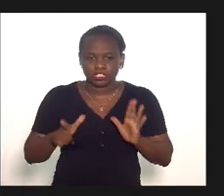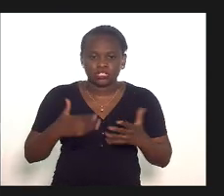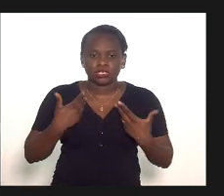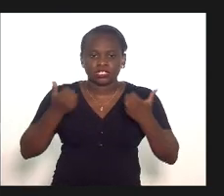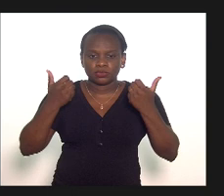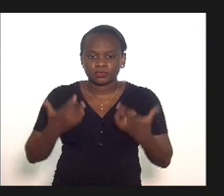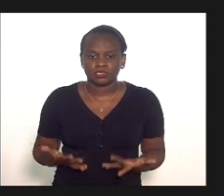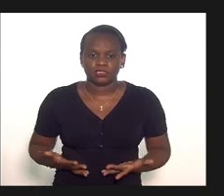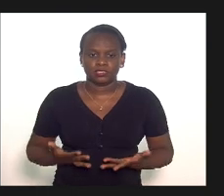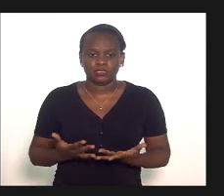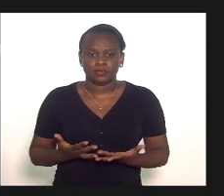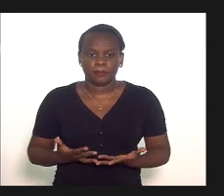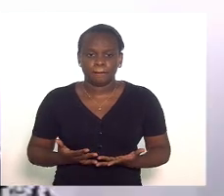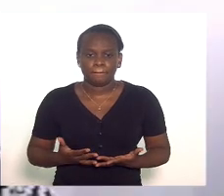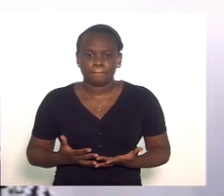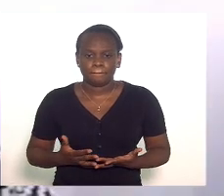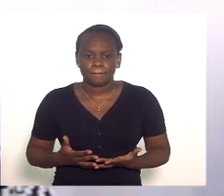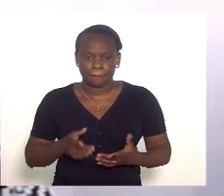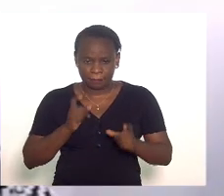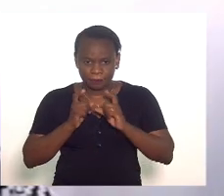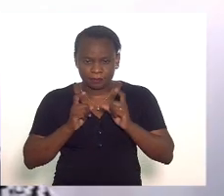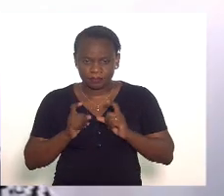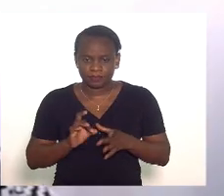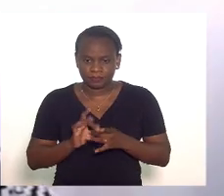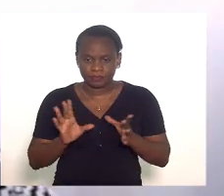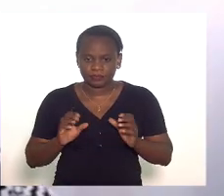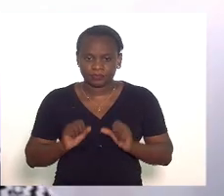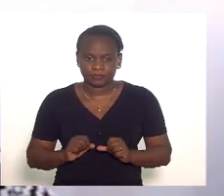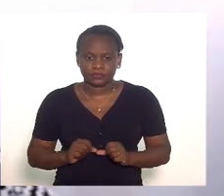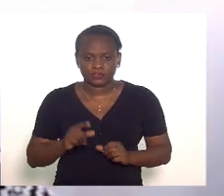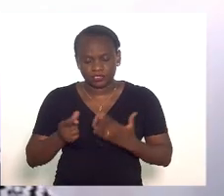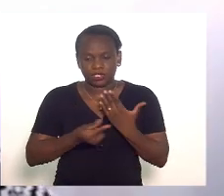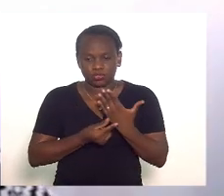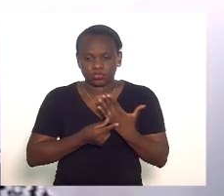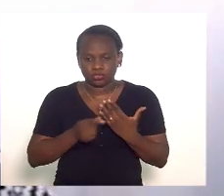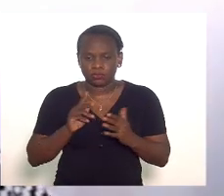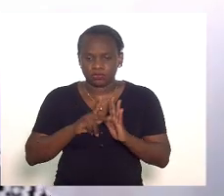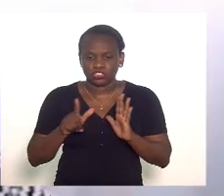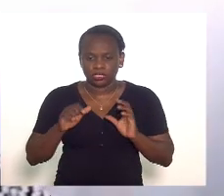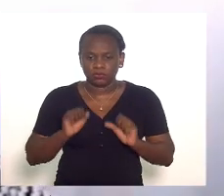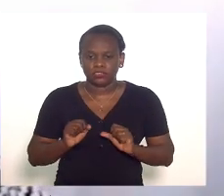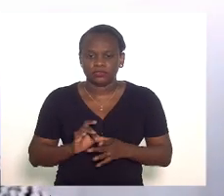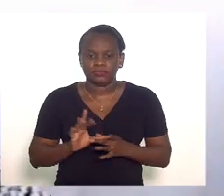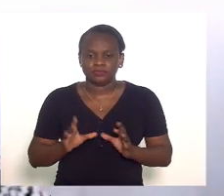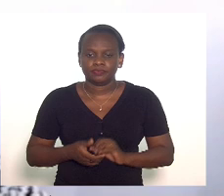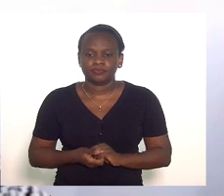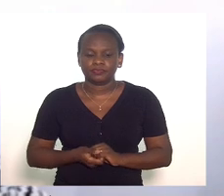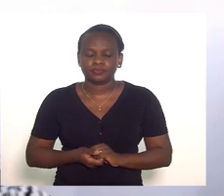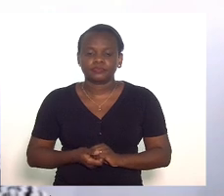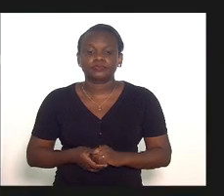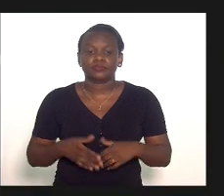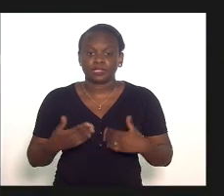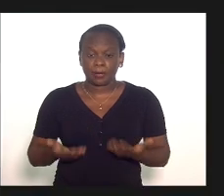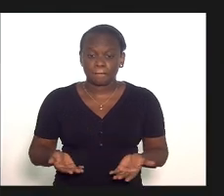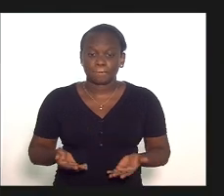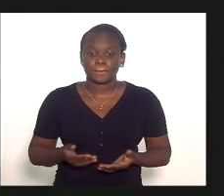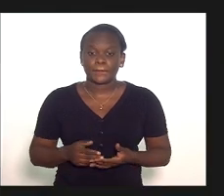dar uma palavra para discutir deputado sou autor do projeto por favor pessoal